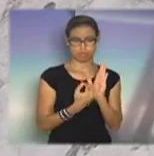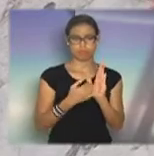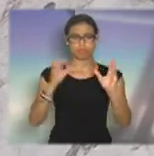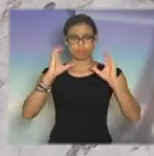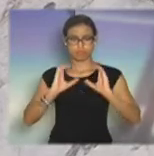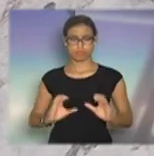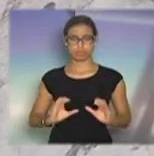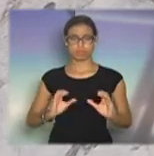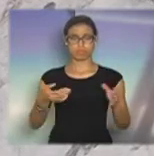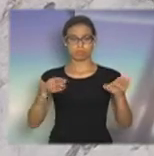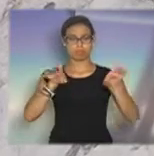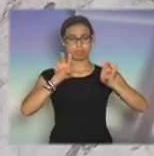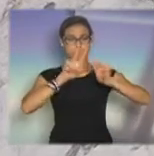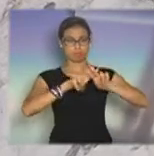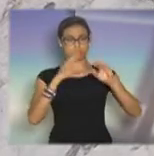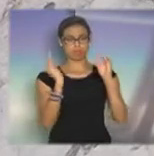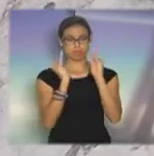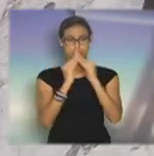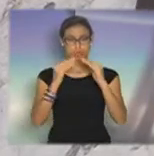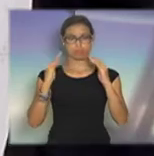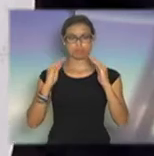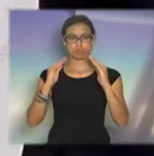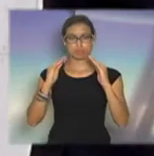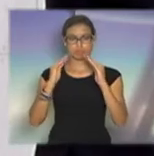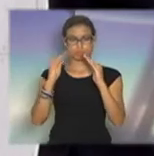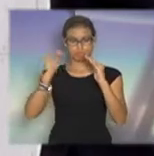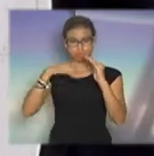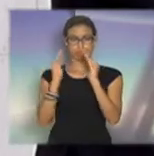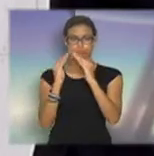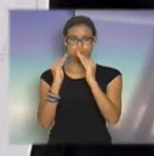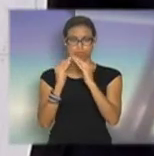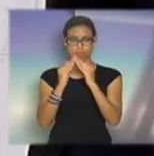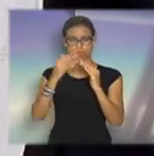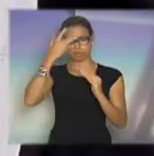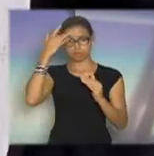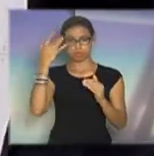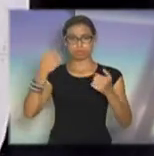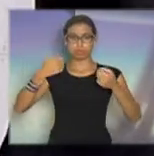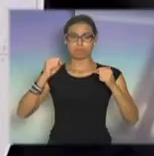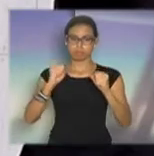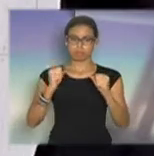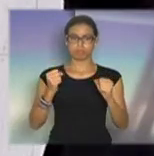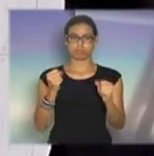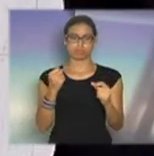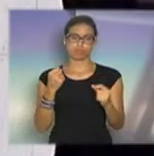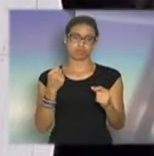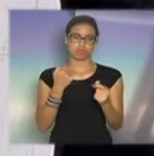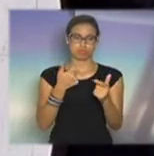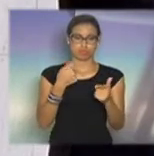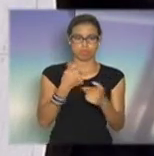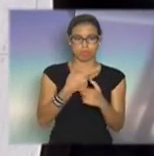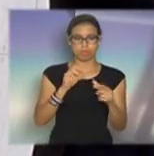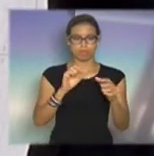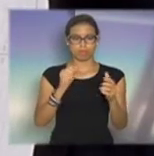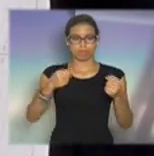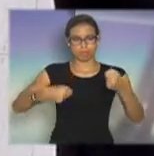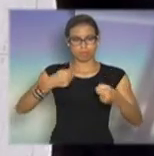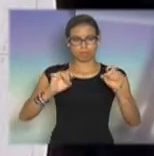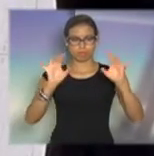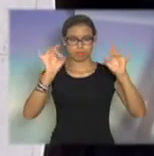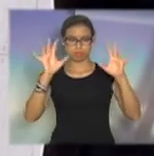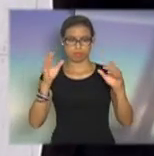trancados dentro das suas casas. Os cidadãos que têm condições têm um carro blindado. Os cidadãos que têm condições